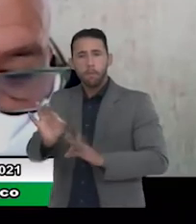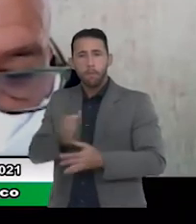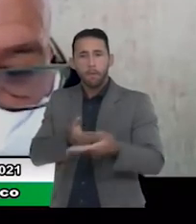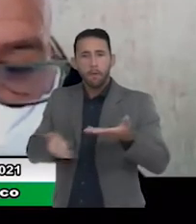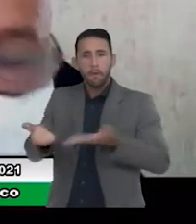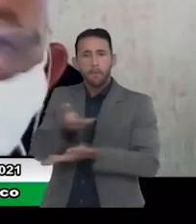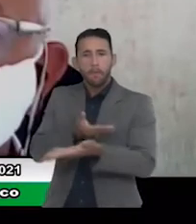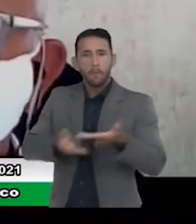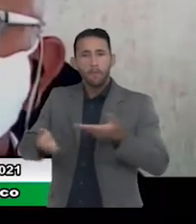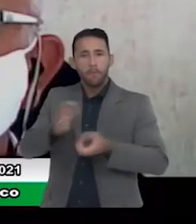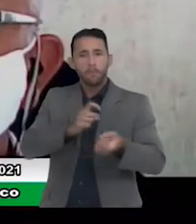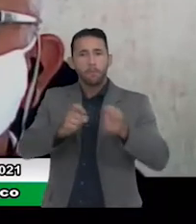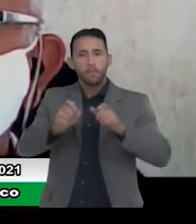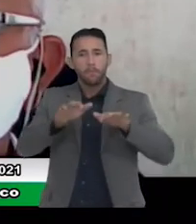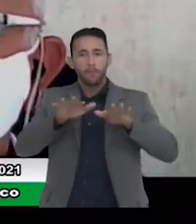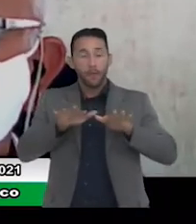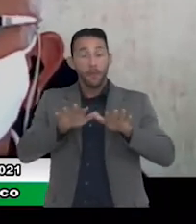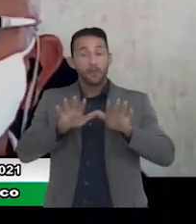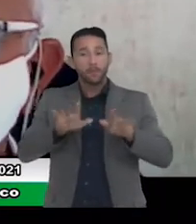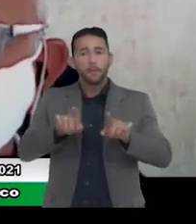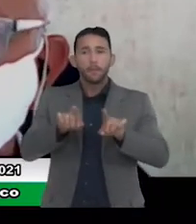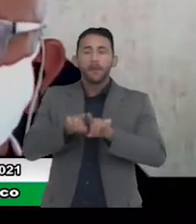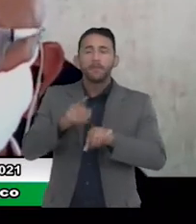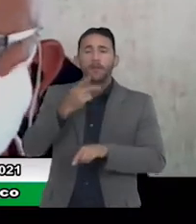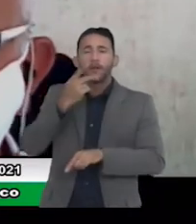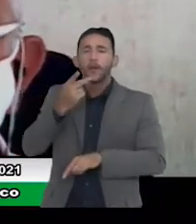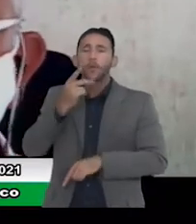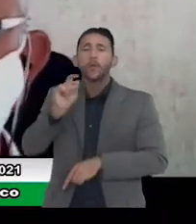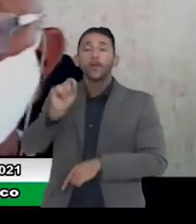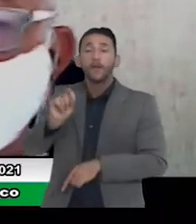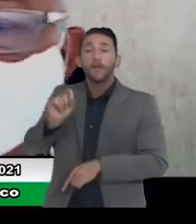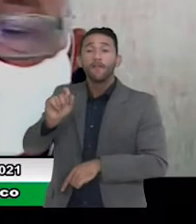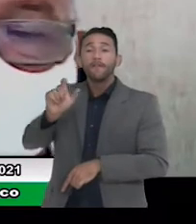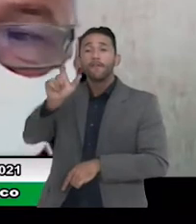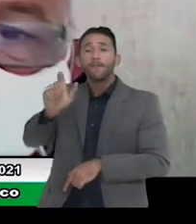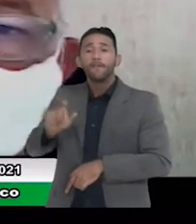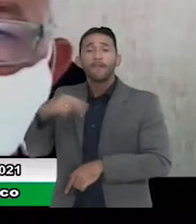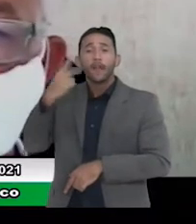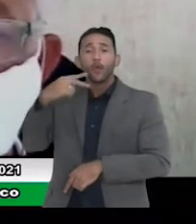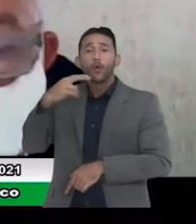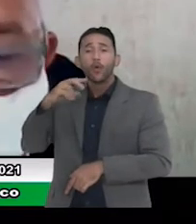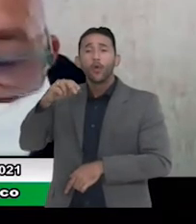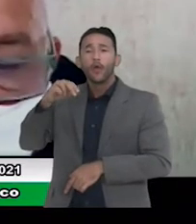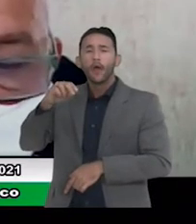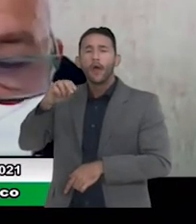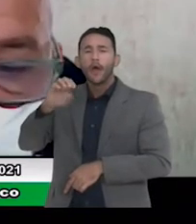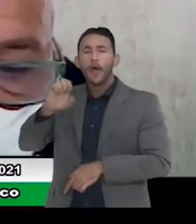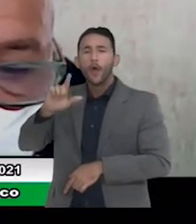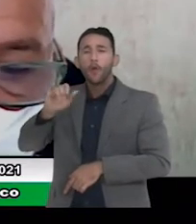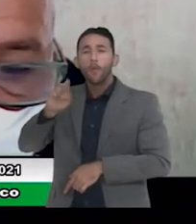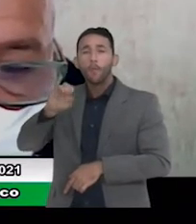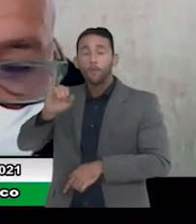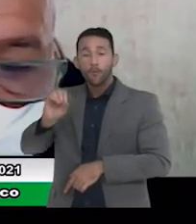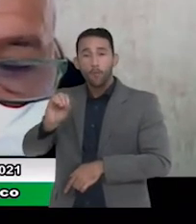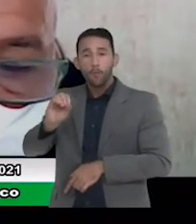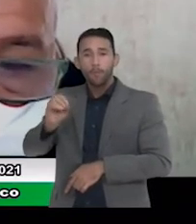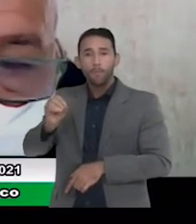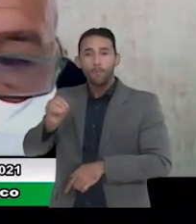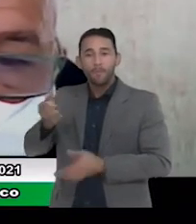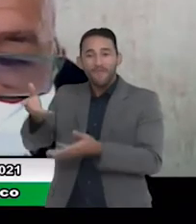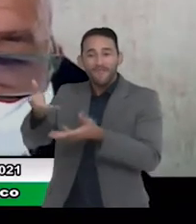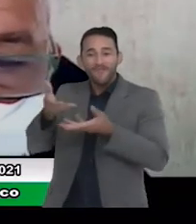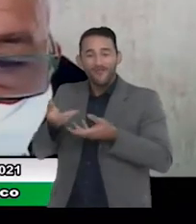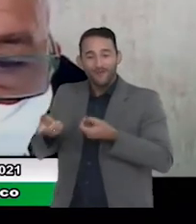falar para o nobre vereador Delbo Teruel bem-vindo de volta a casa né e o